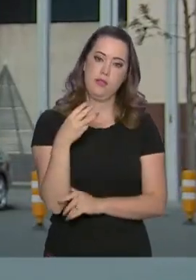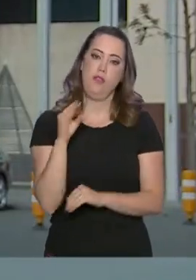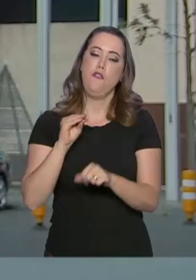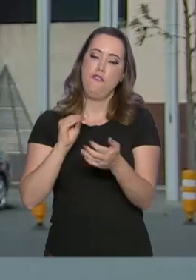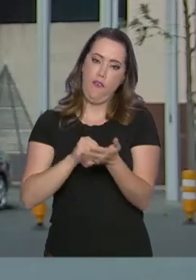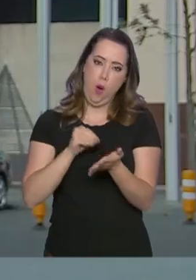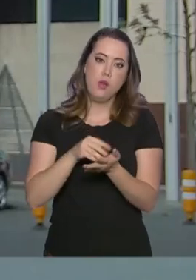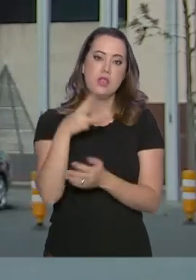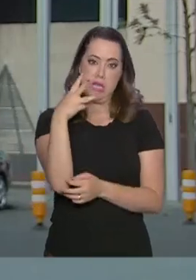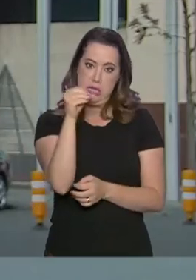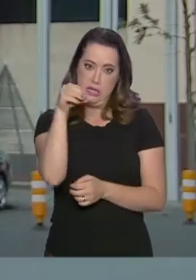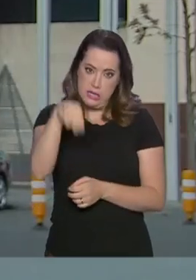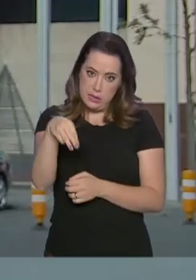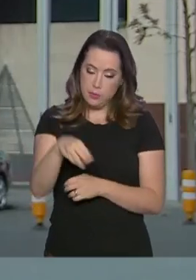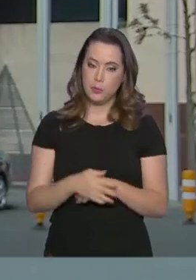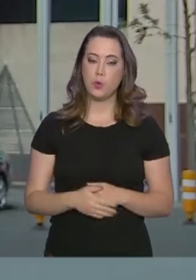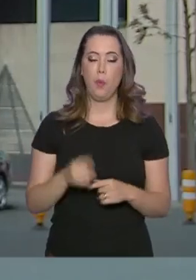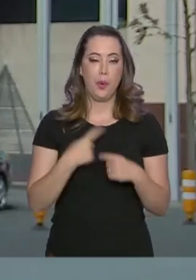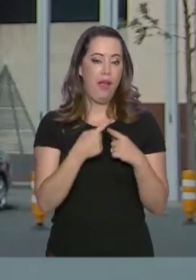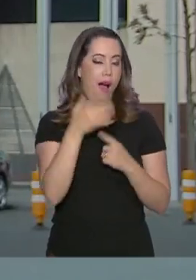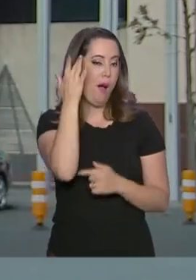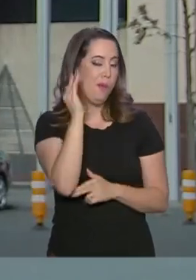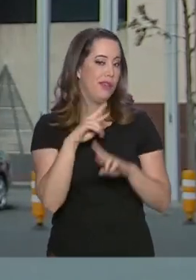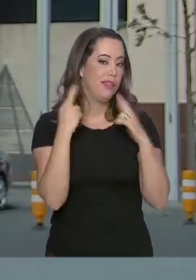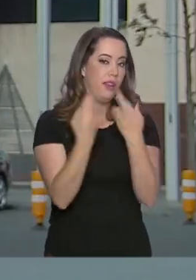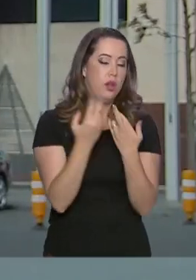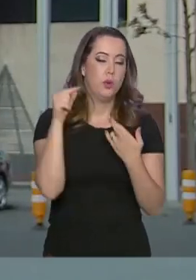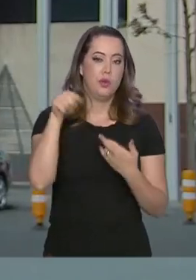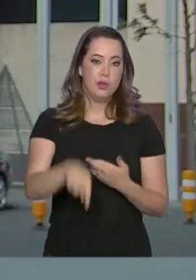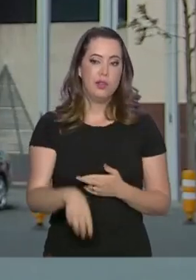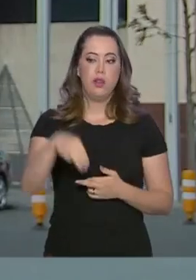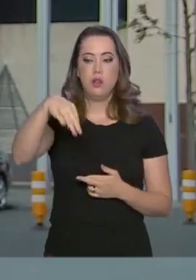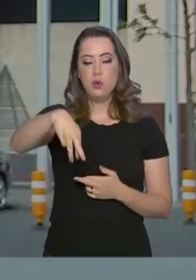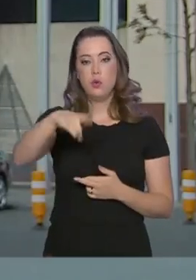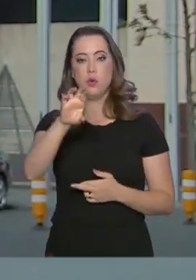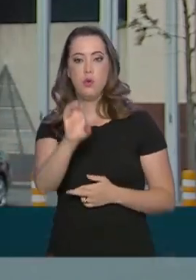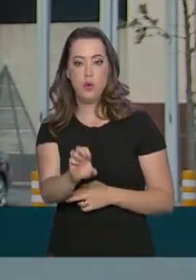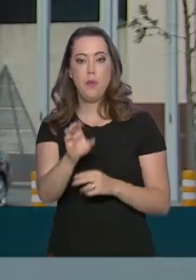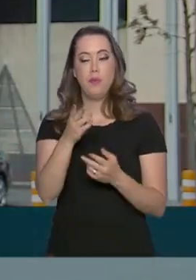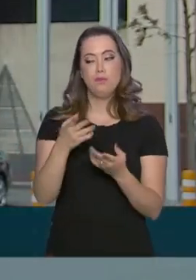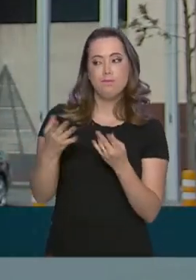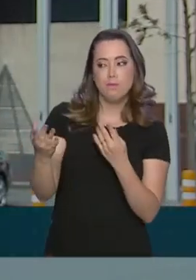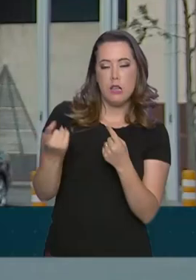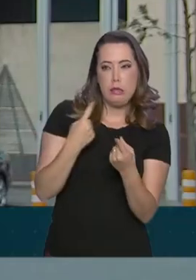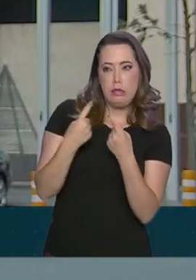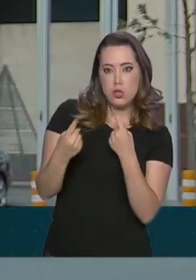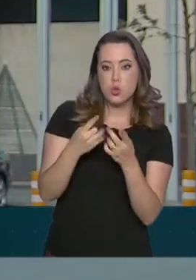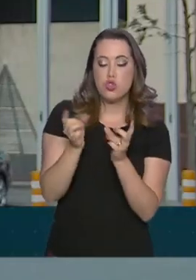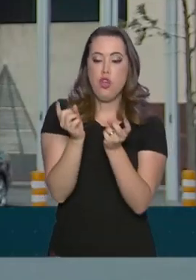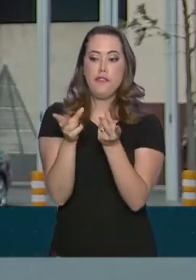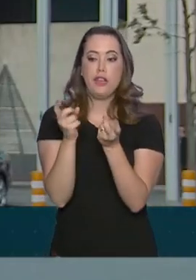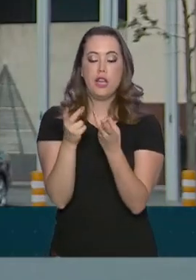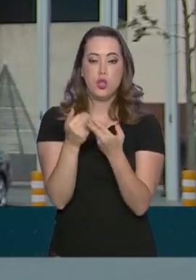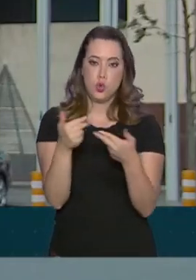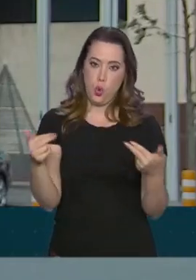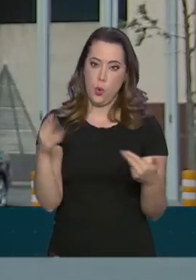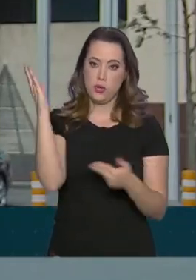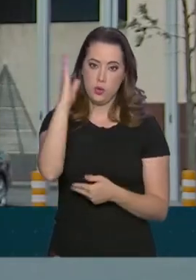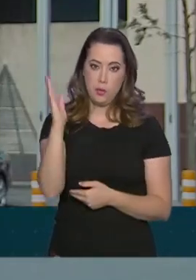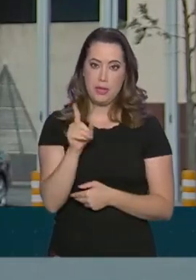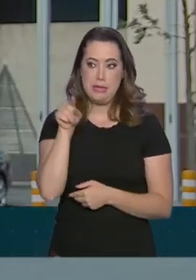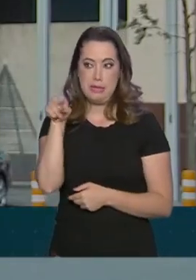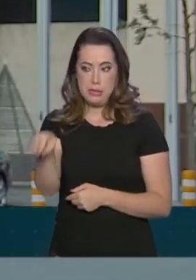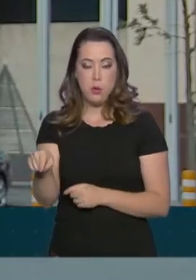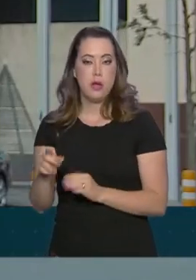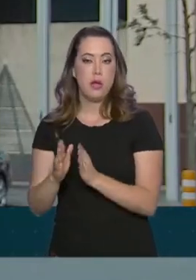ele tem uma reunião no Ministério das Relações Exteriores do Peru para tratar da venda de produtos de defesa do Brasil para a marinha